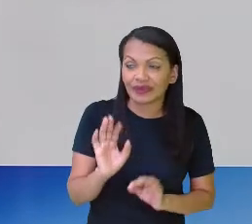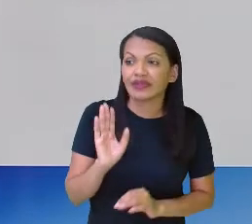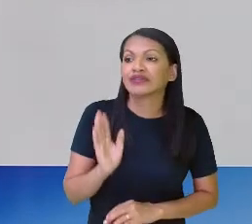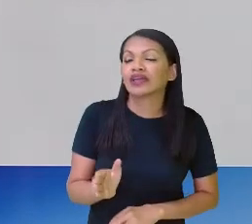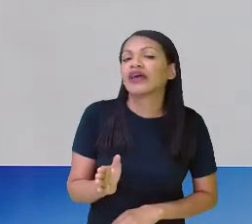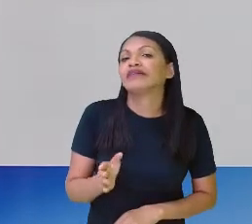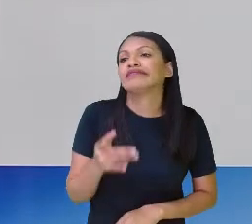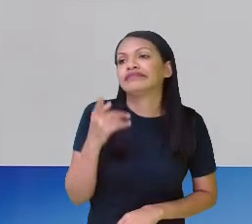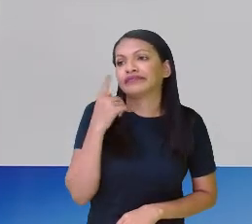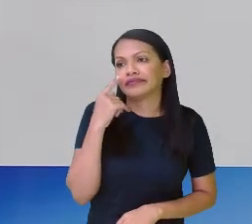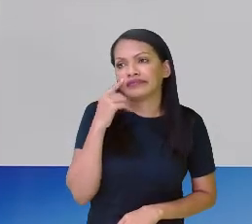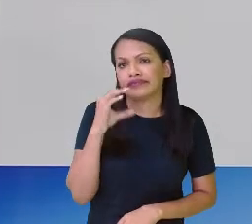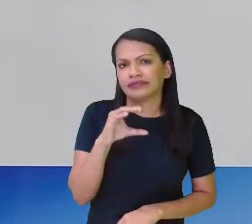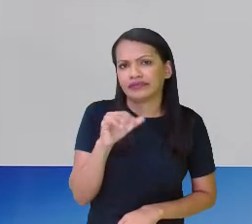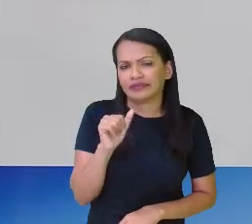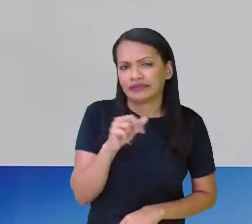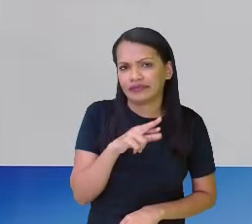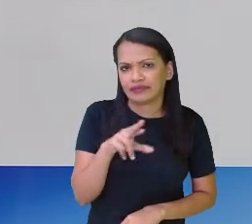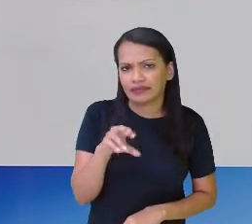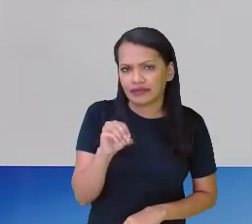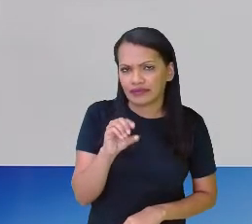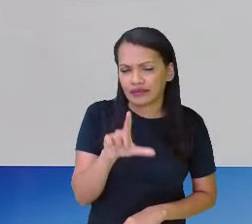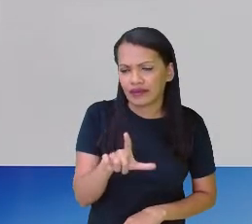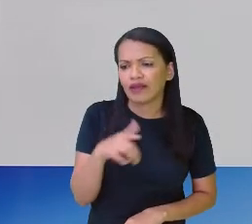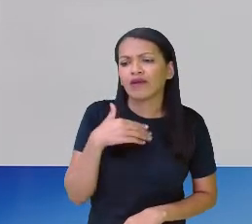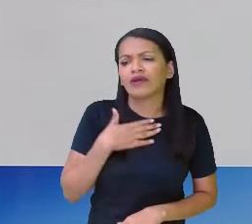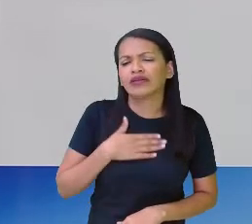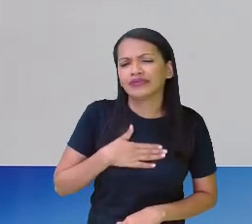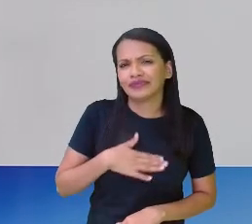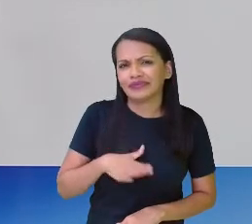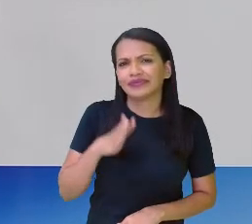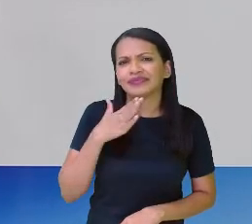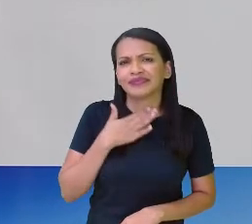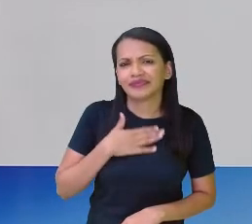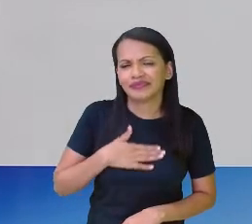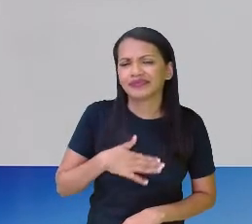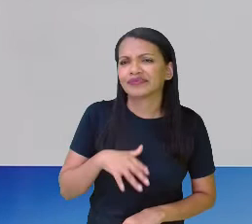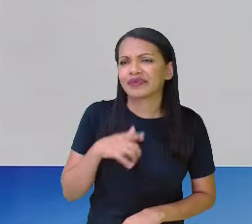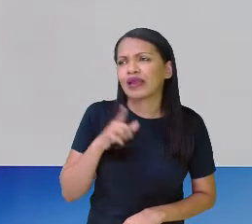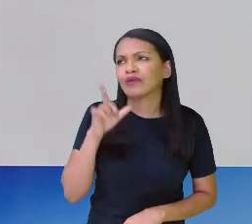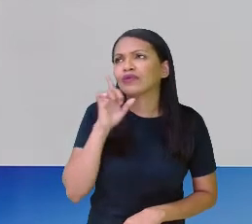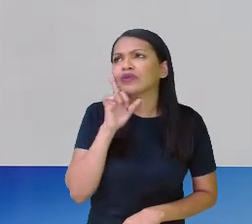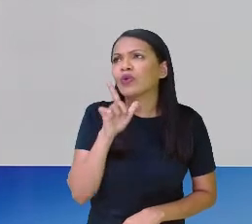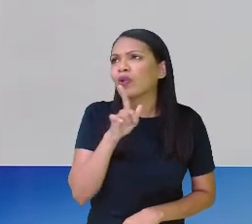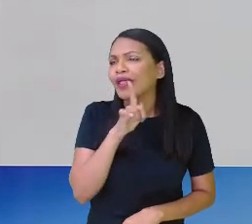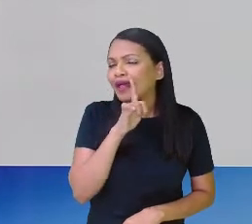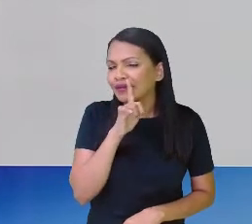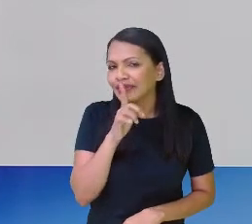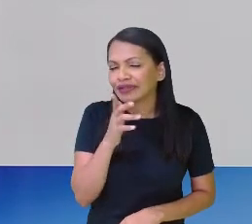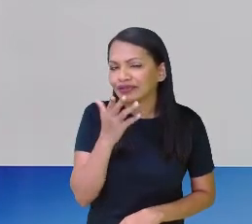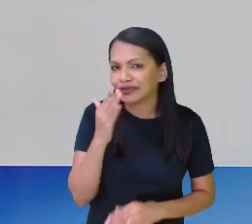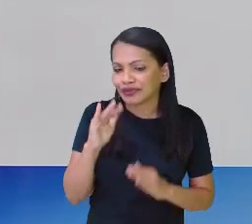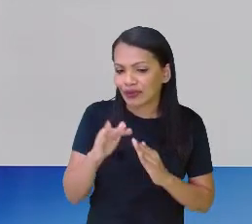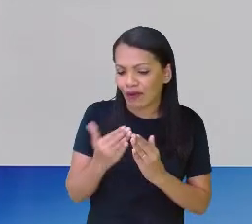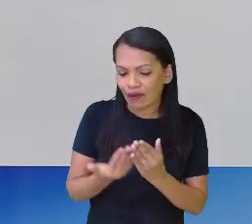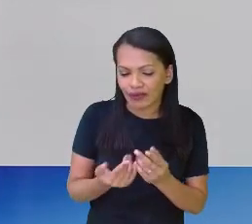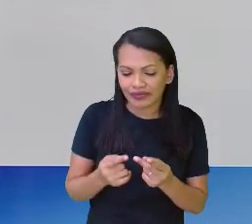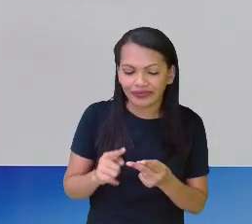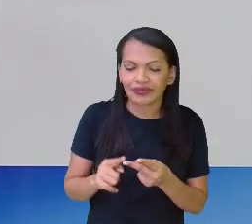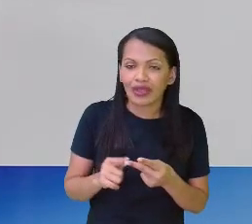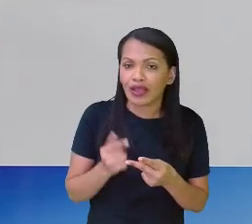Carol foi mais discreta. Carol comeu um pedacinho no lanche da escola. Comeu um